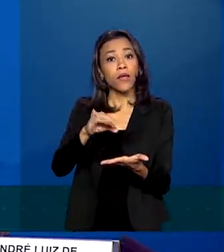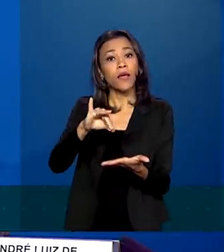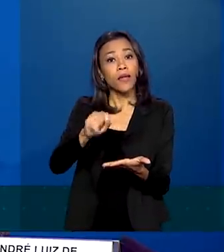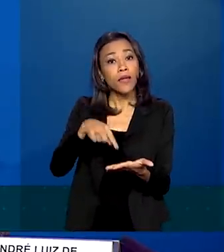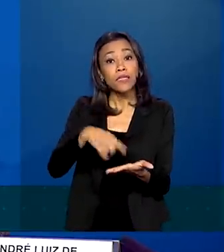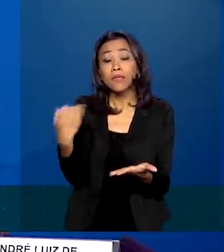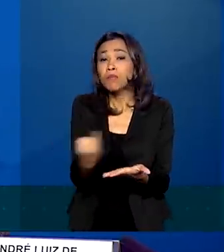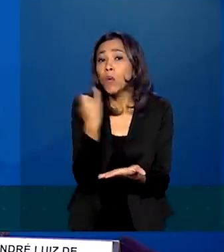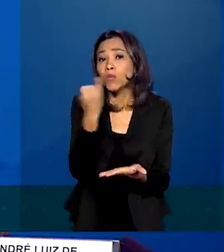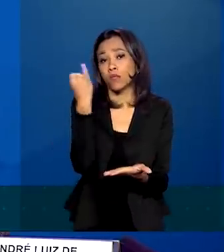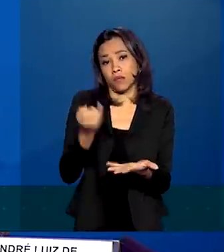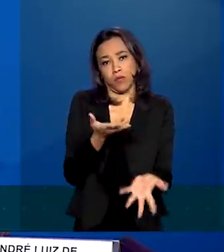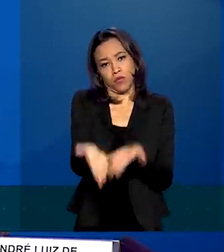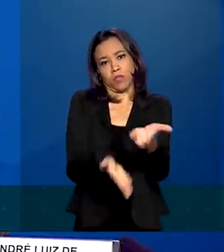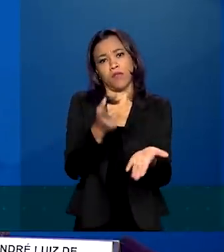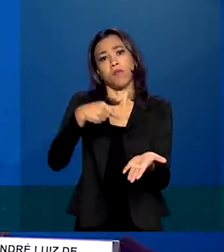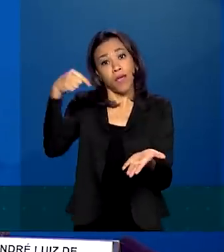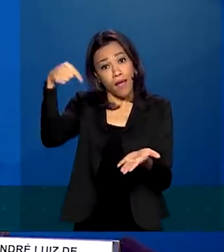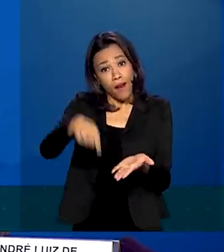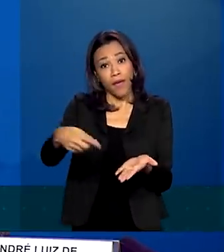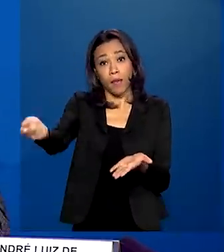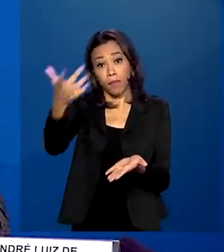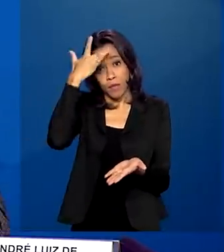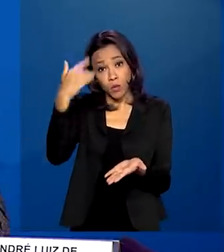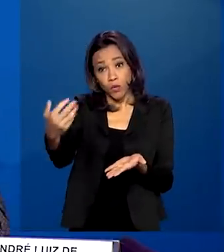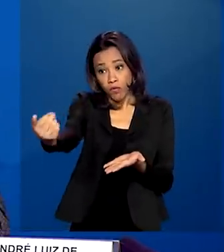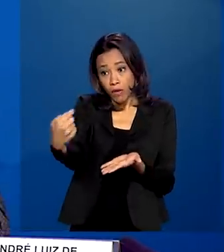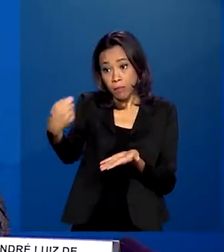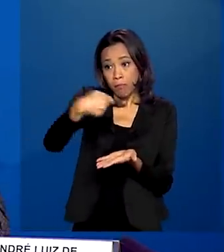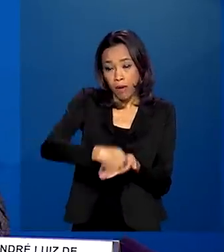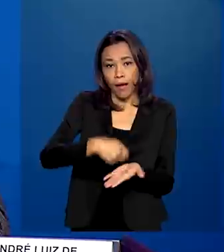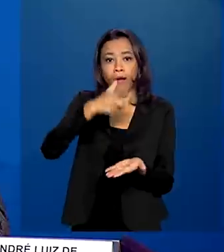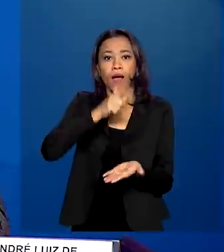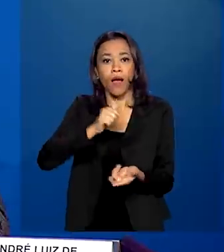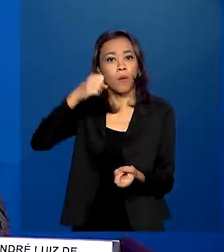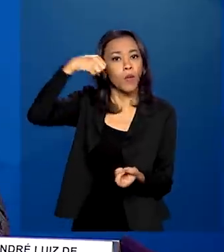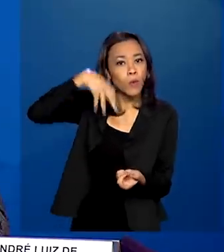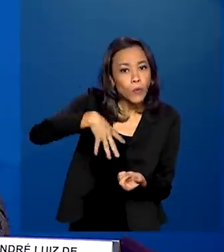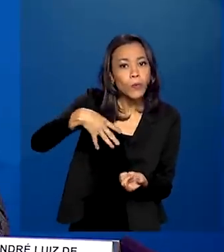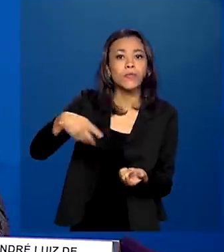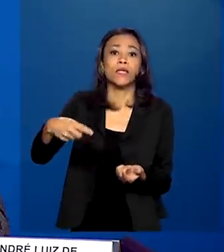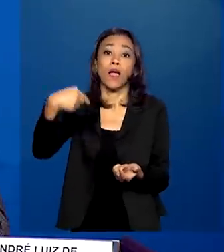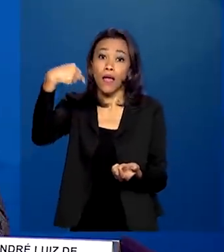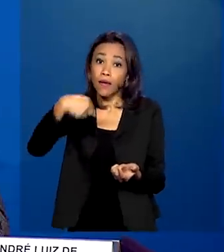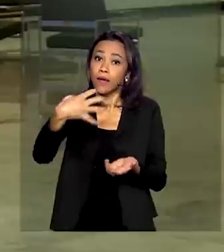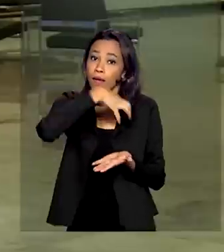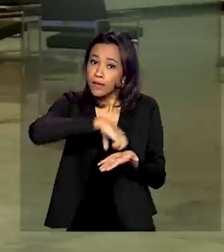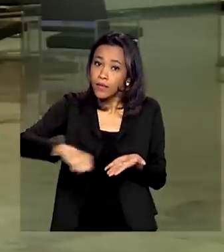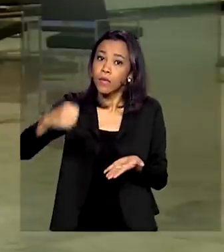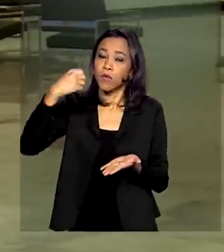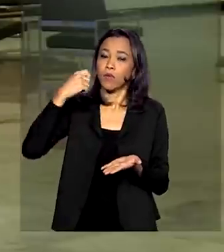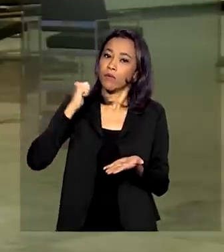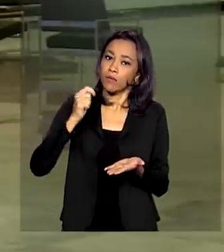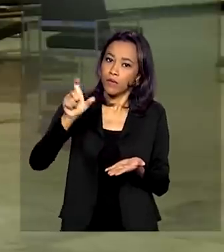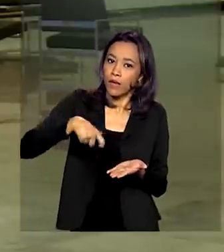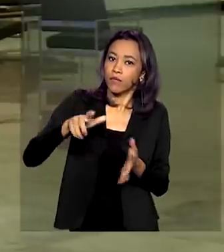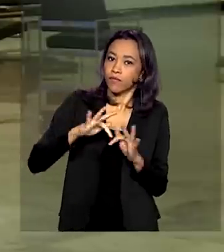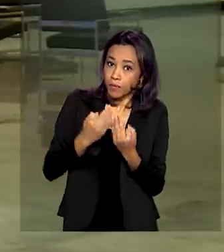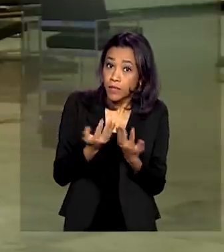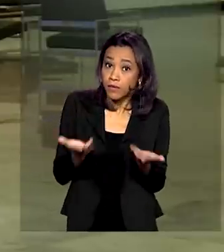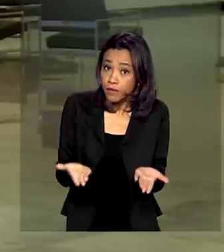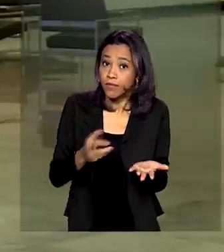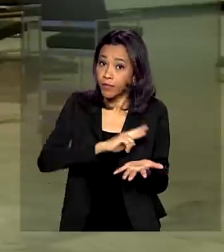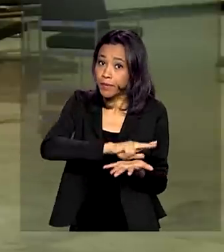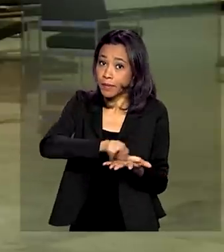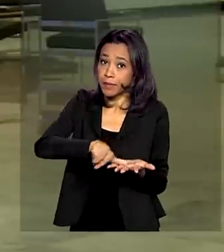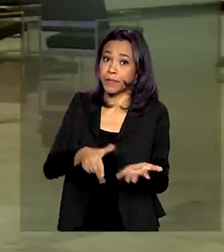renda, porque é ali que ela paga a sua conta de água, a conta de luz, é ali que ela recebe seu Bolsa Família. Preocupação também com o